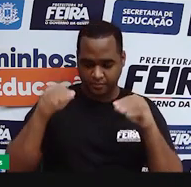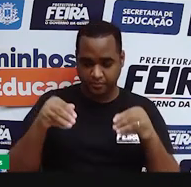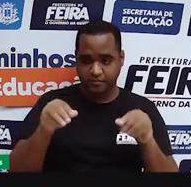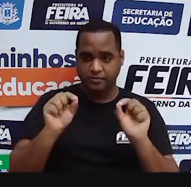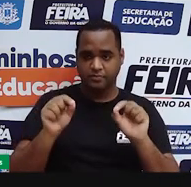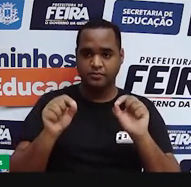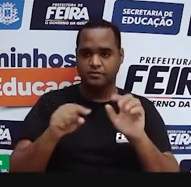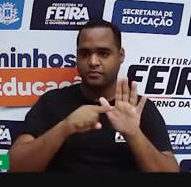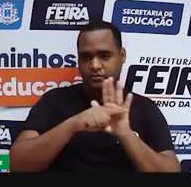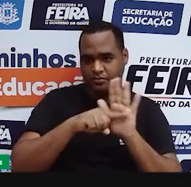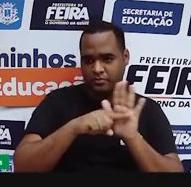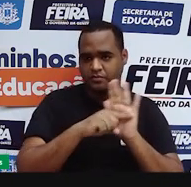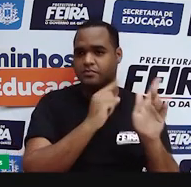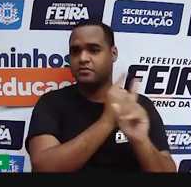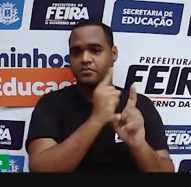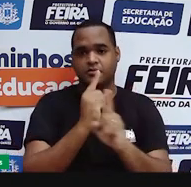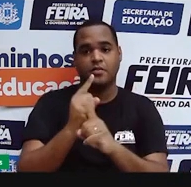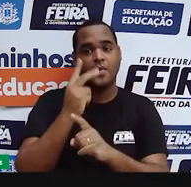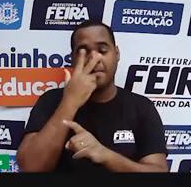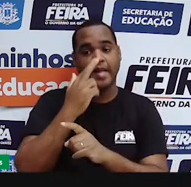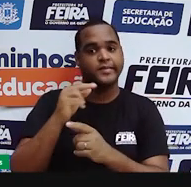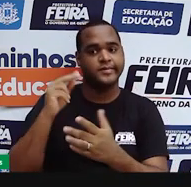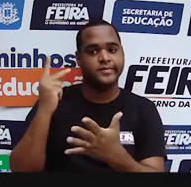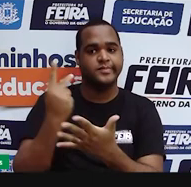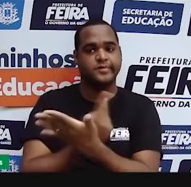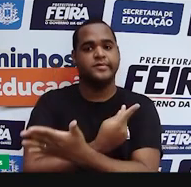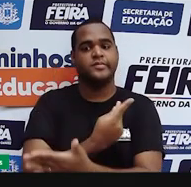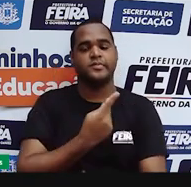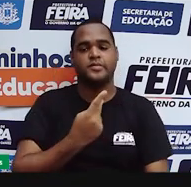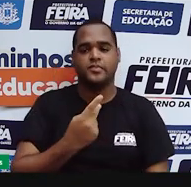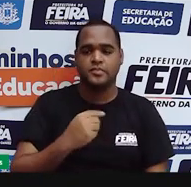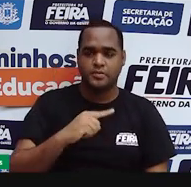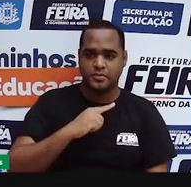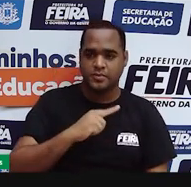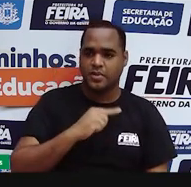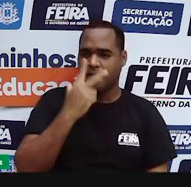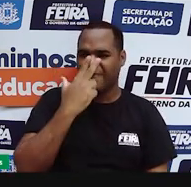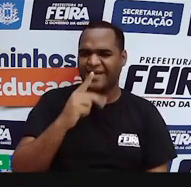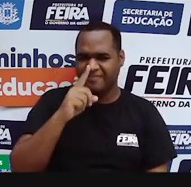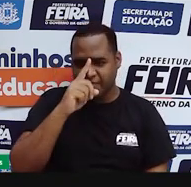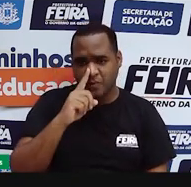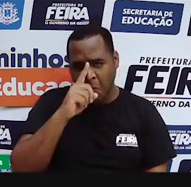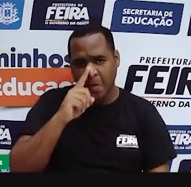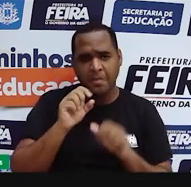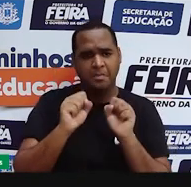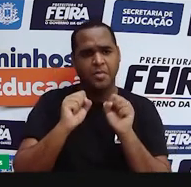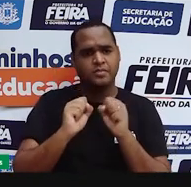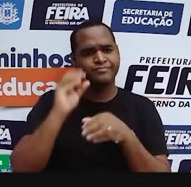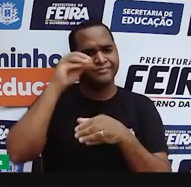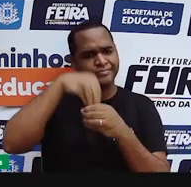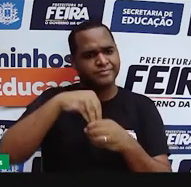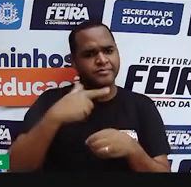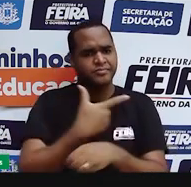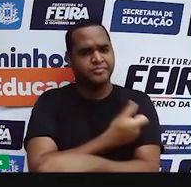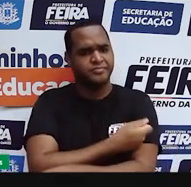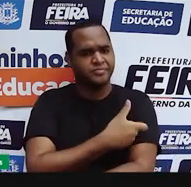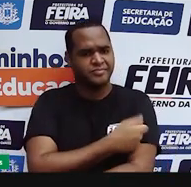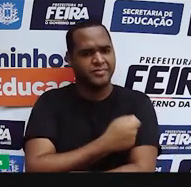Pesquisador de vacinas admite grande erro e diz que proteína de pico é toxina perigosa e que pode, inclusive, causar